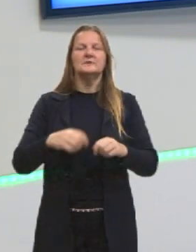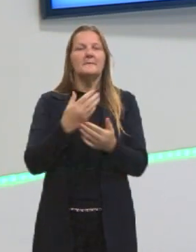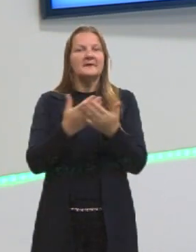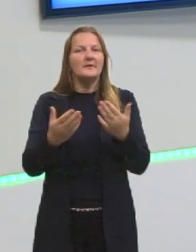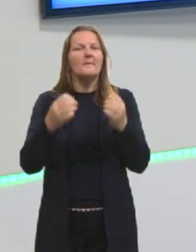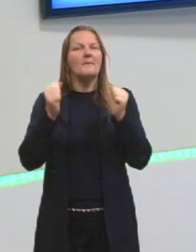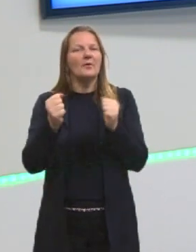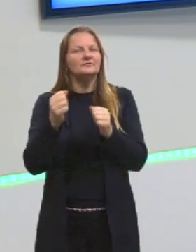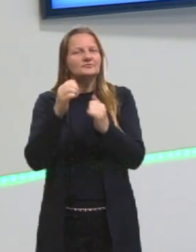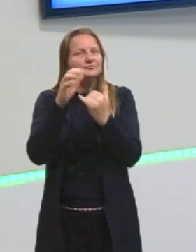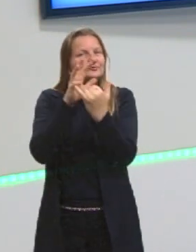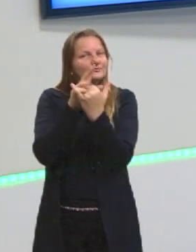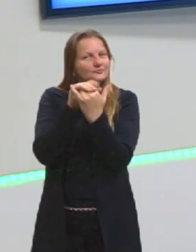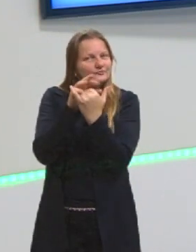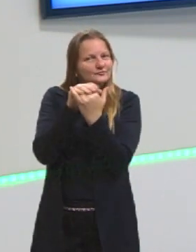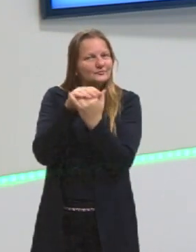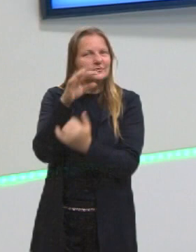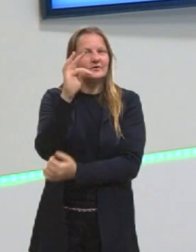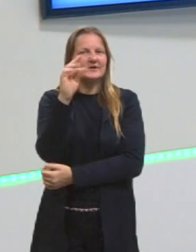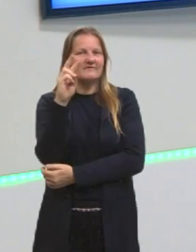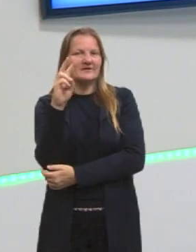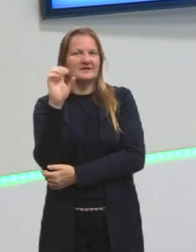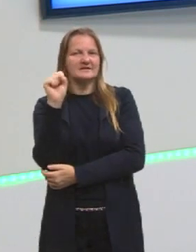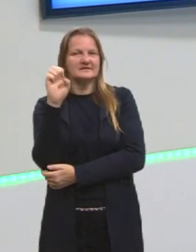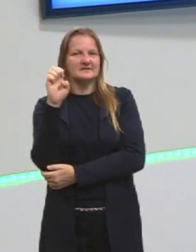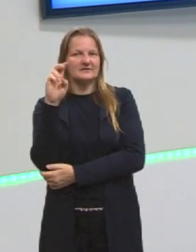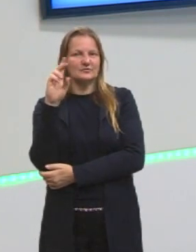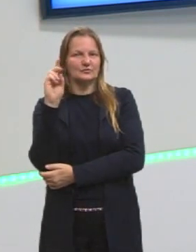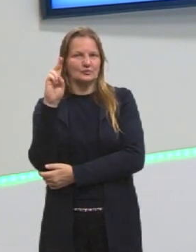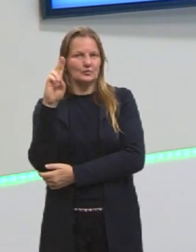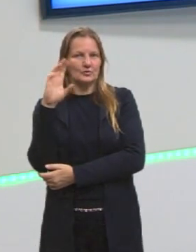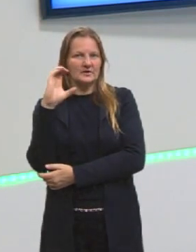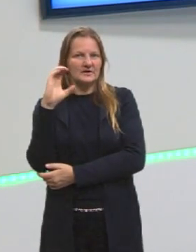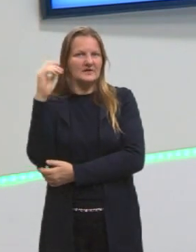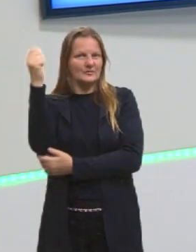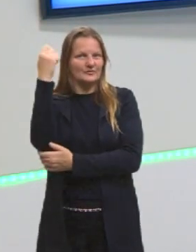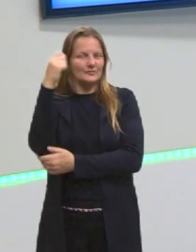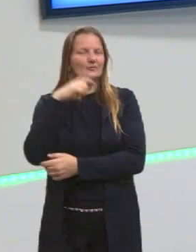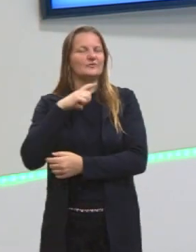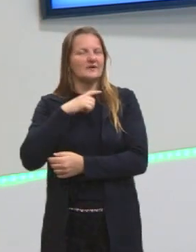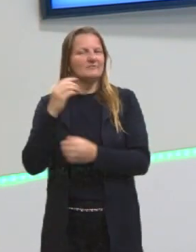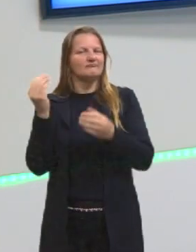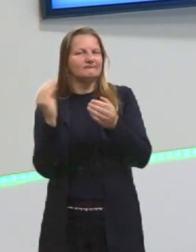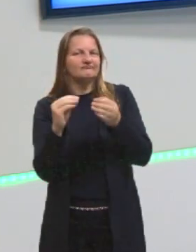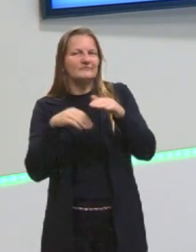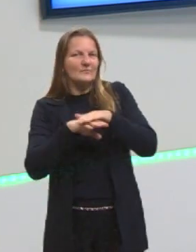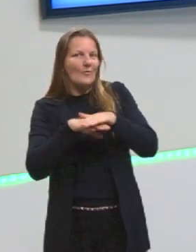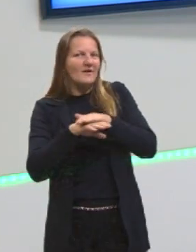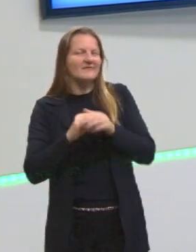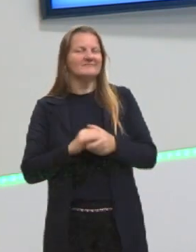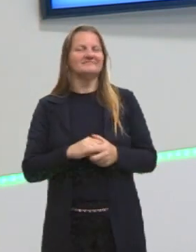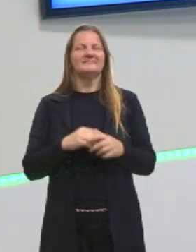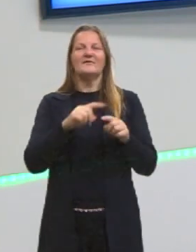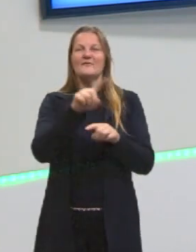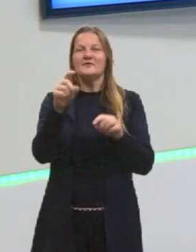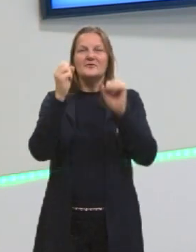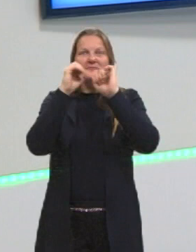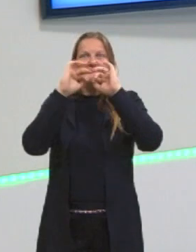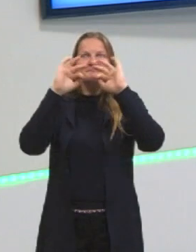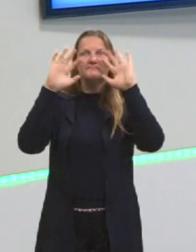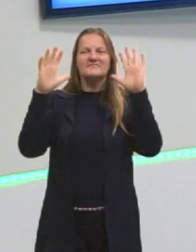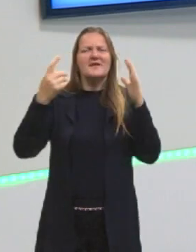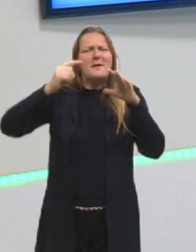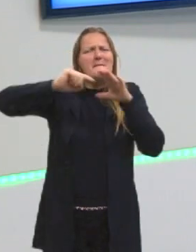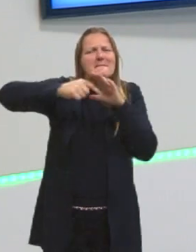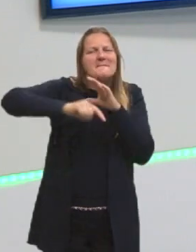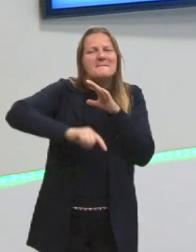aulas, corre no canal da TV Seduq RS, que essas aulas estão lá. Mas, para a gente entender e compreender mais a